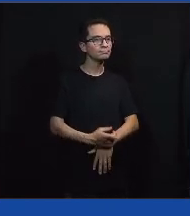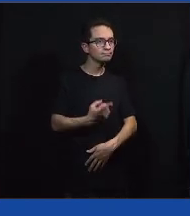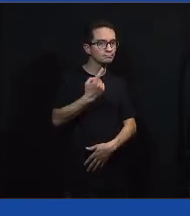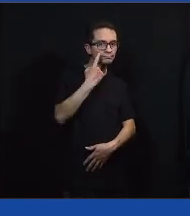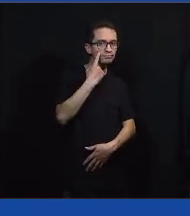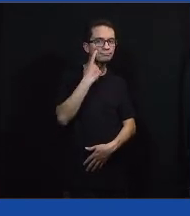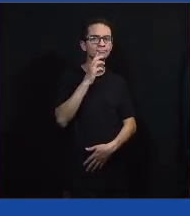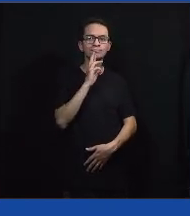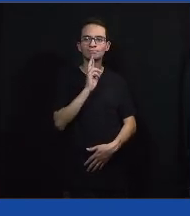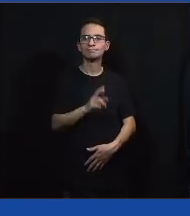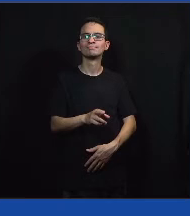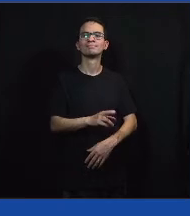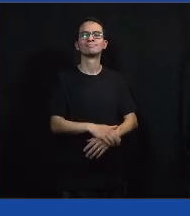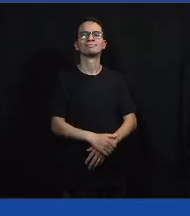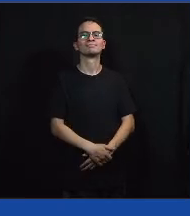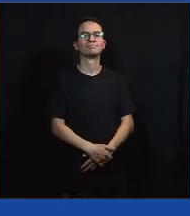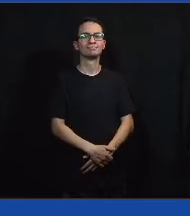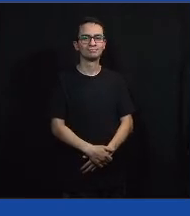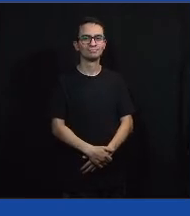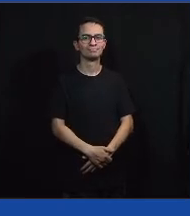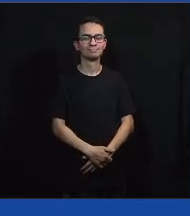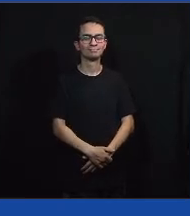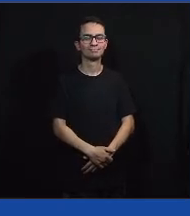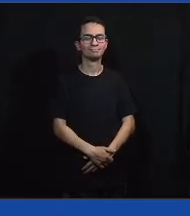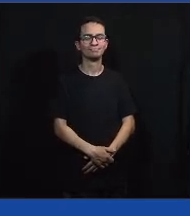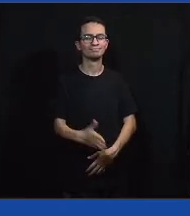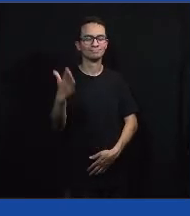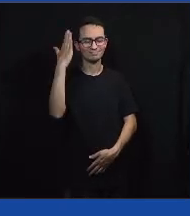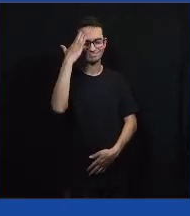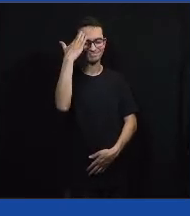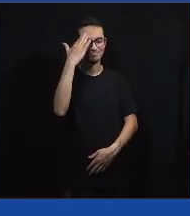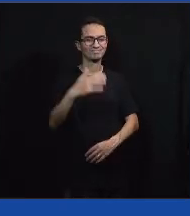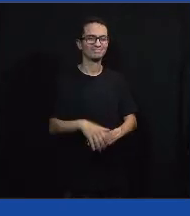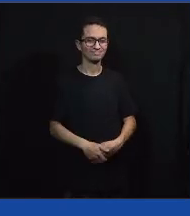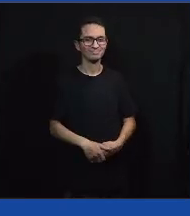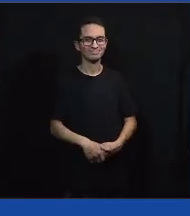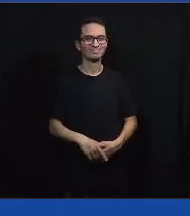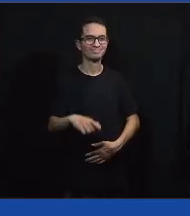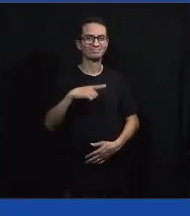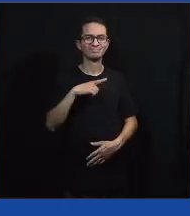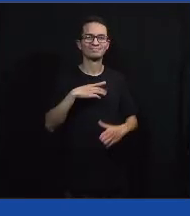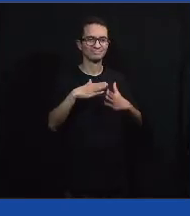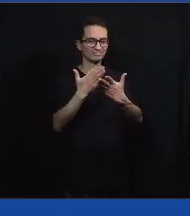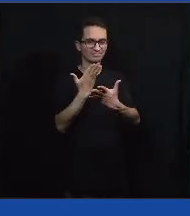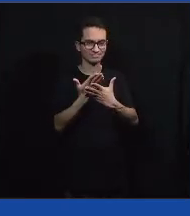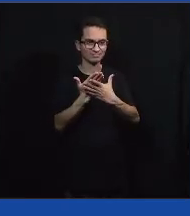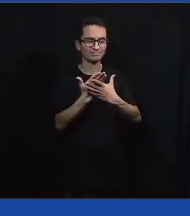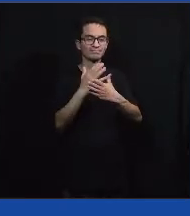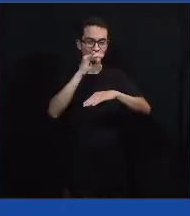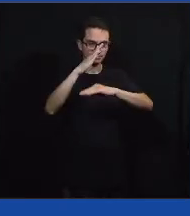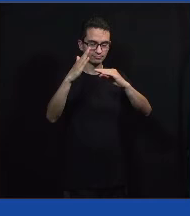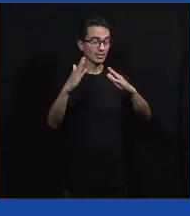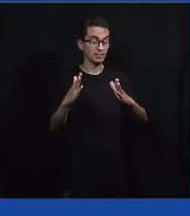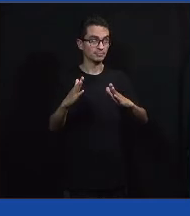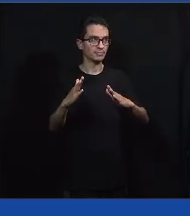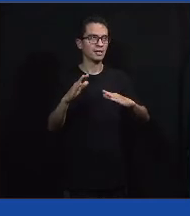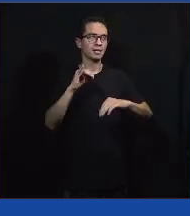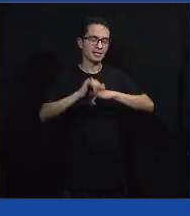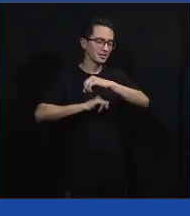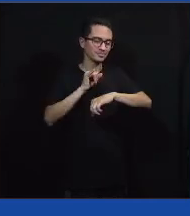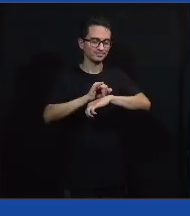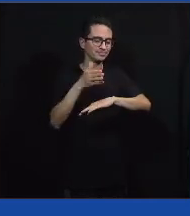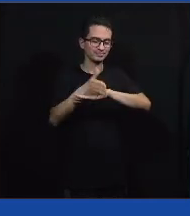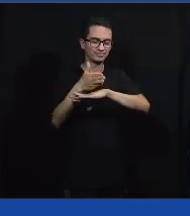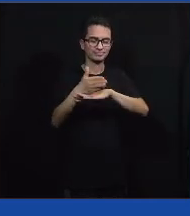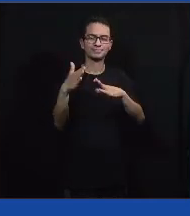É, eu ia inserir também até a própria infraestrutura de escolas com acesso à internet, né? Então, trazendo um exemplo pessoal,